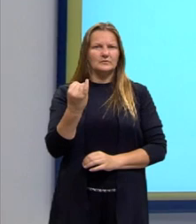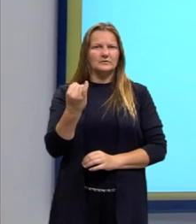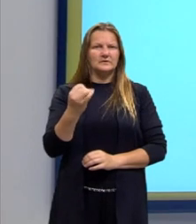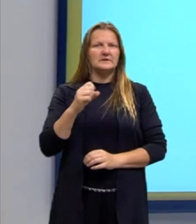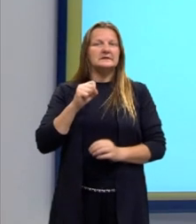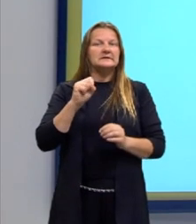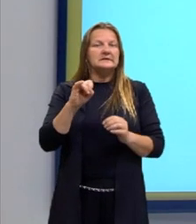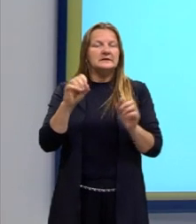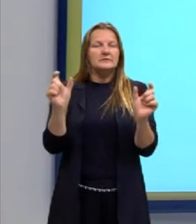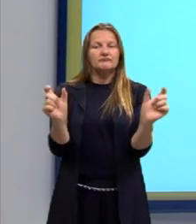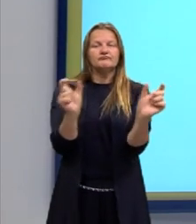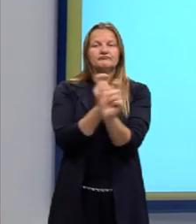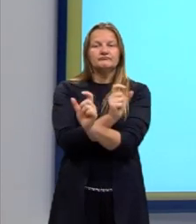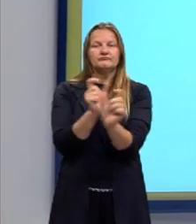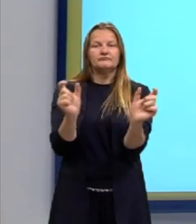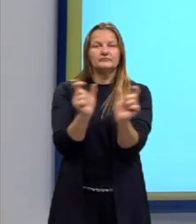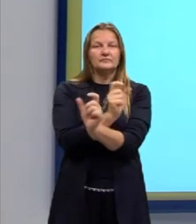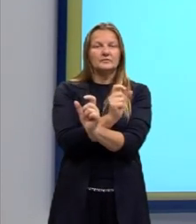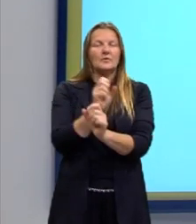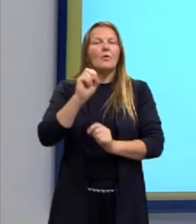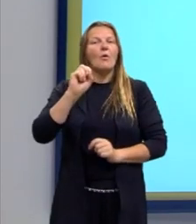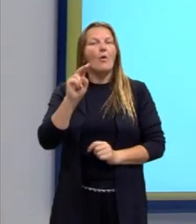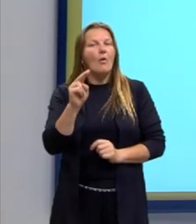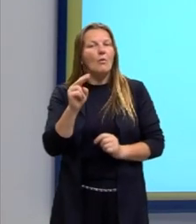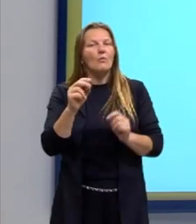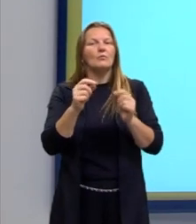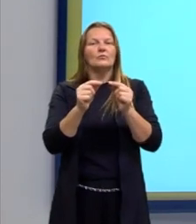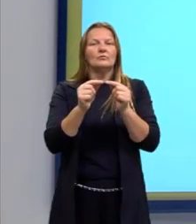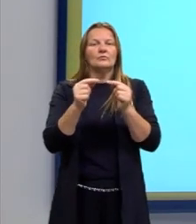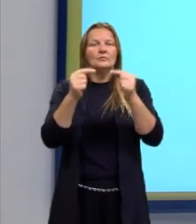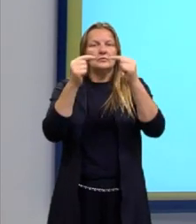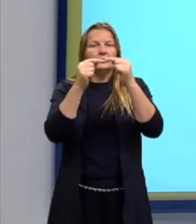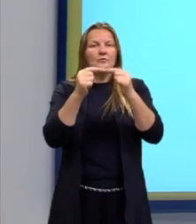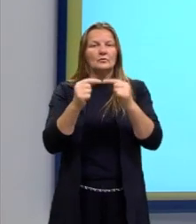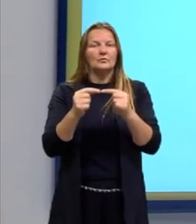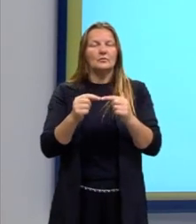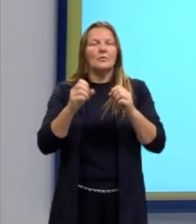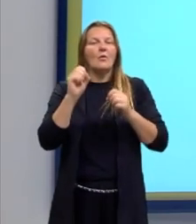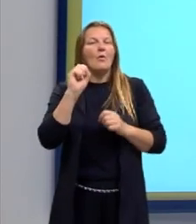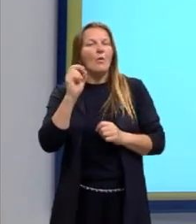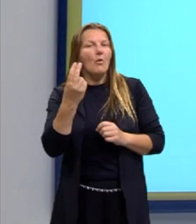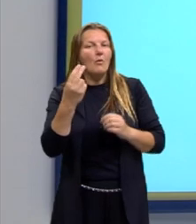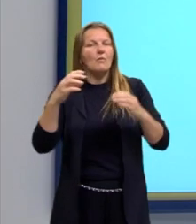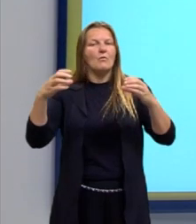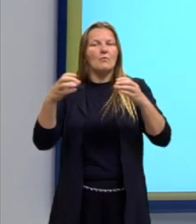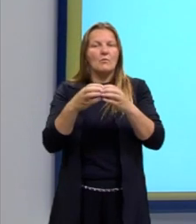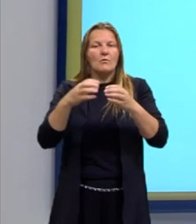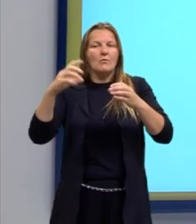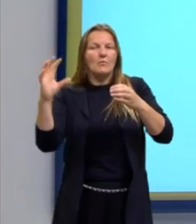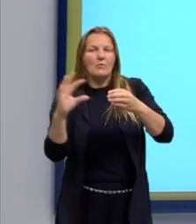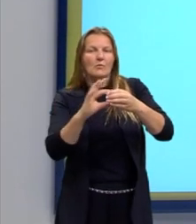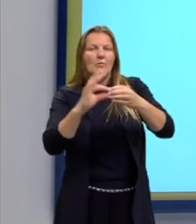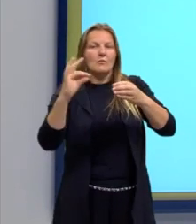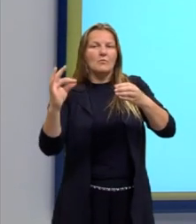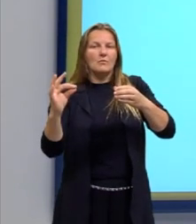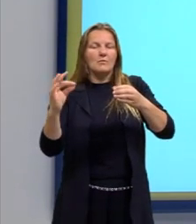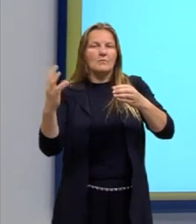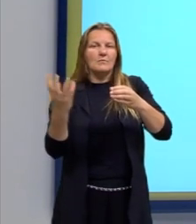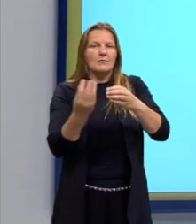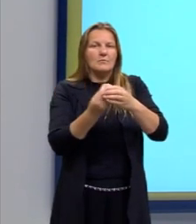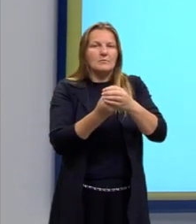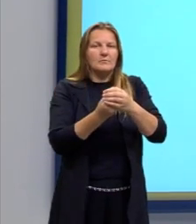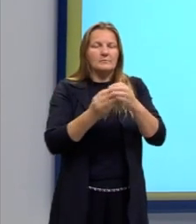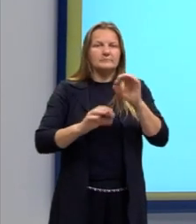permutação, se é uma combinação ou um arranjo. Então, vamos lá, o primeiro passo, N